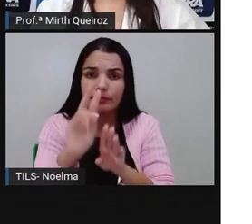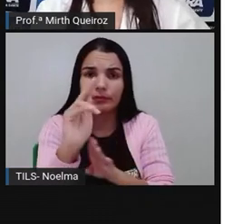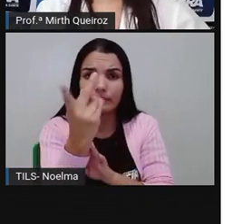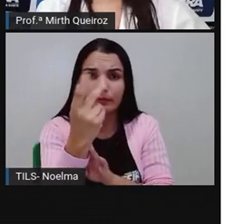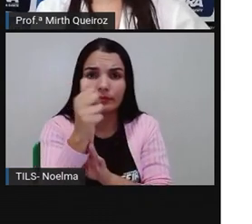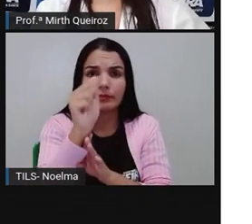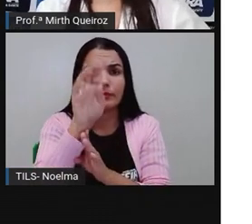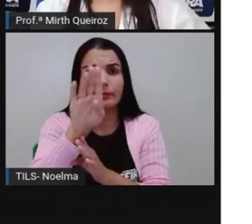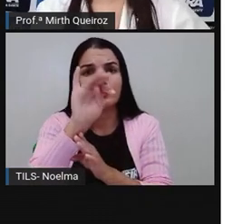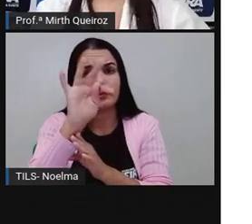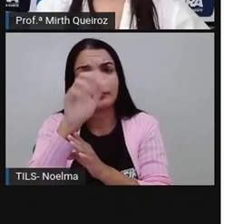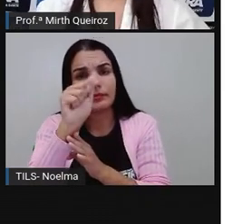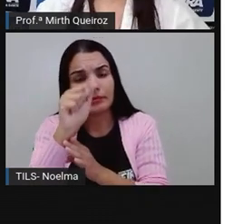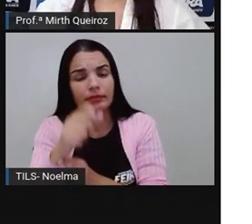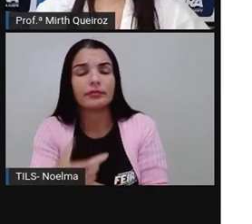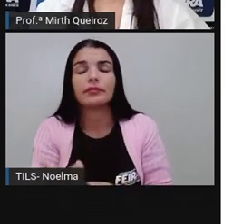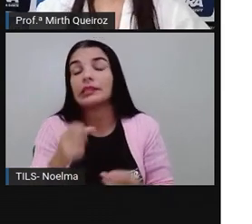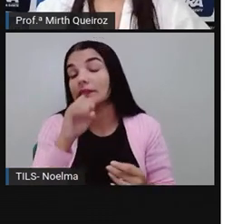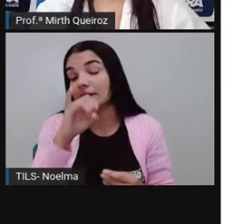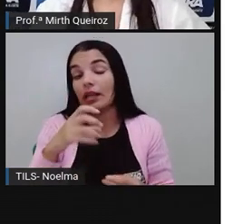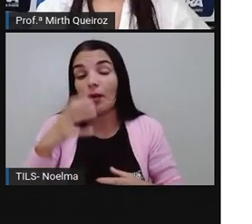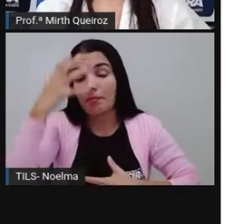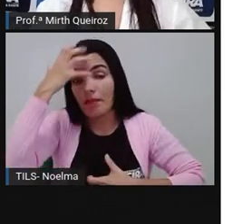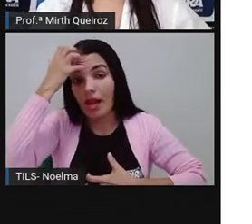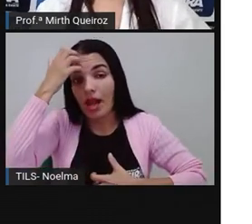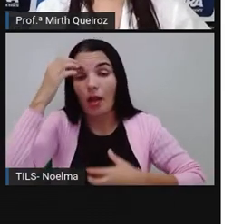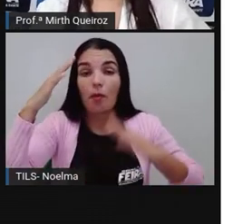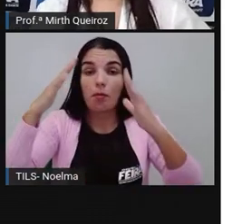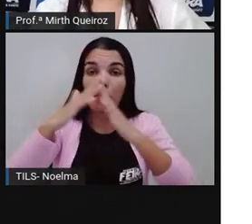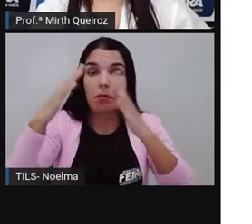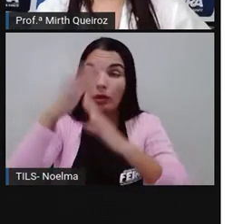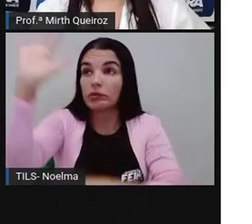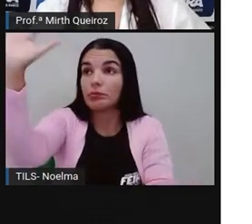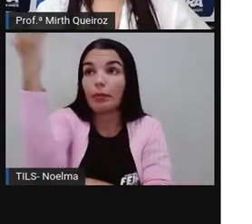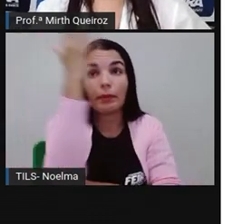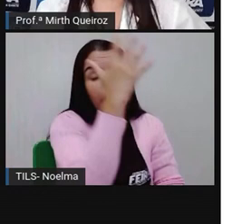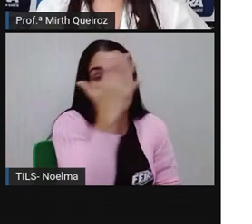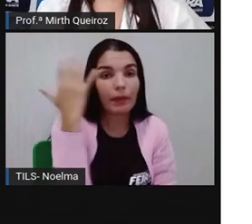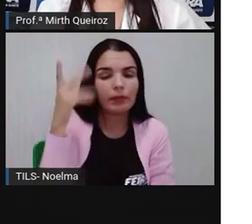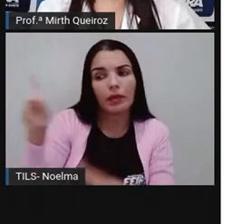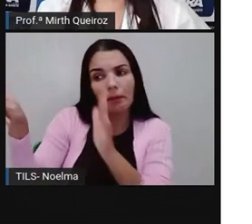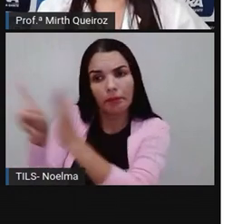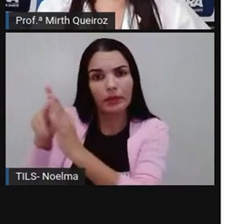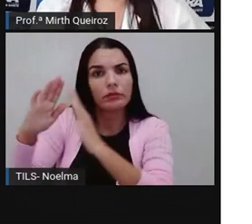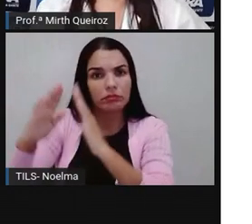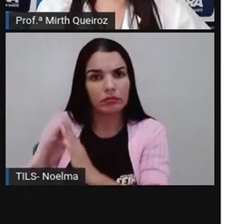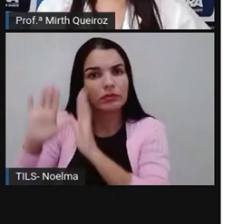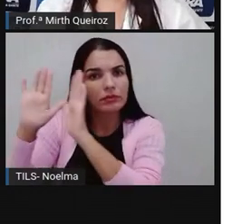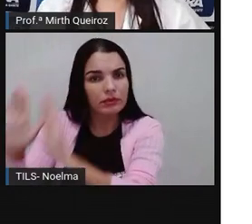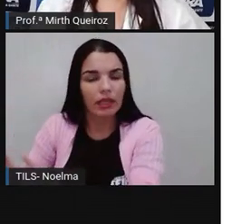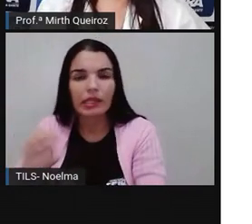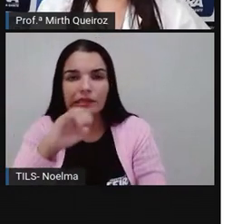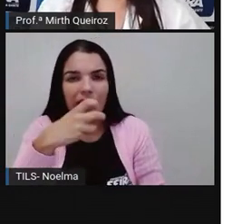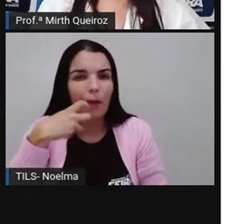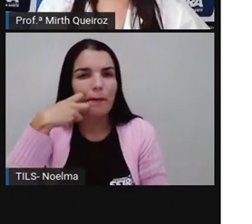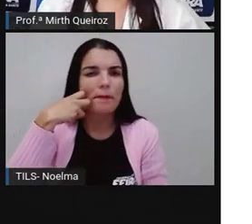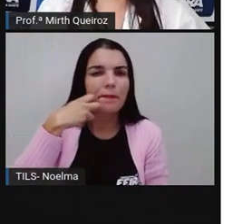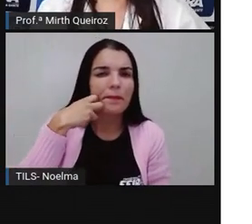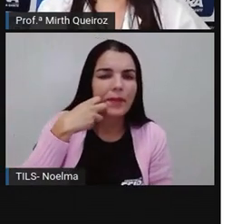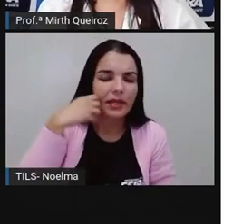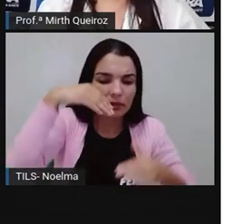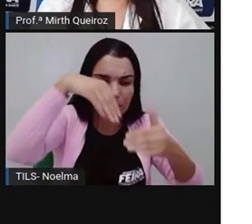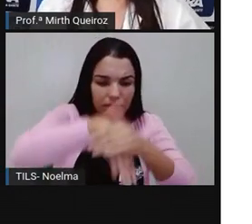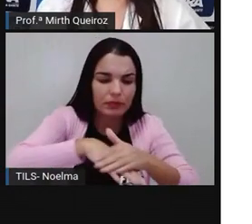macaco morar em uma floresta, é o habitat dele. Se a gente está falando sobre o peixe morar,